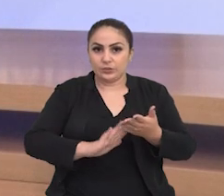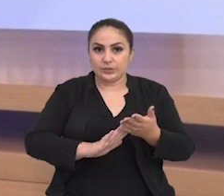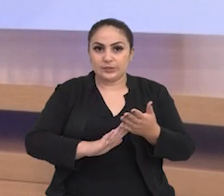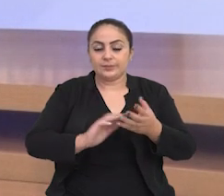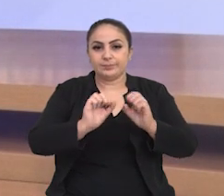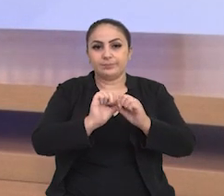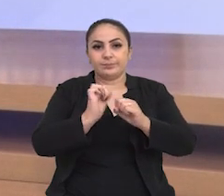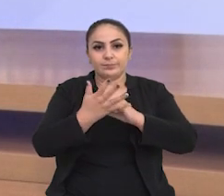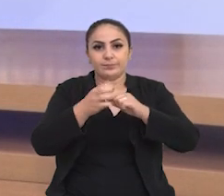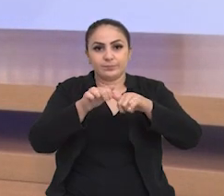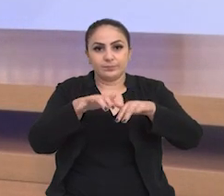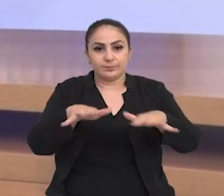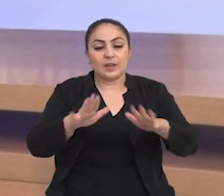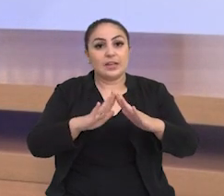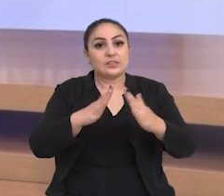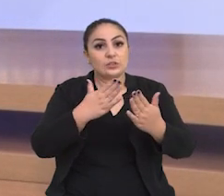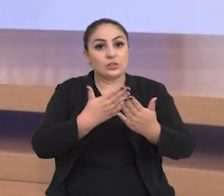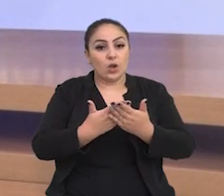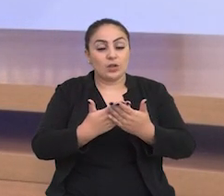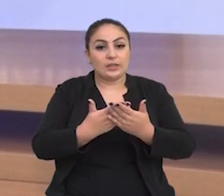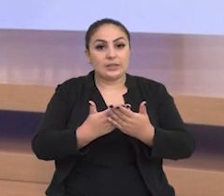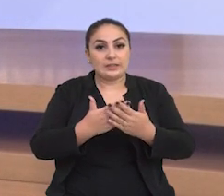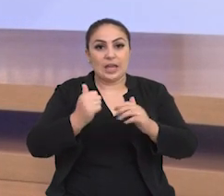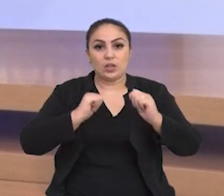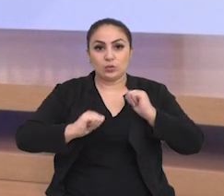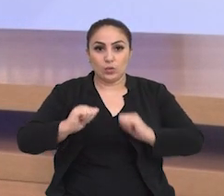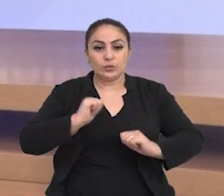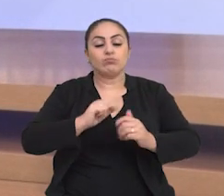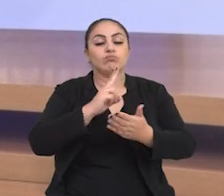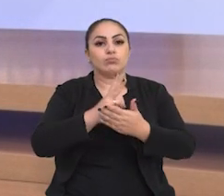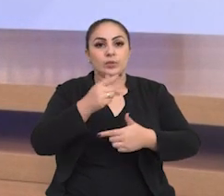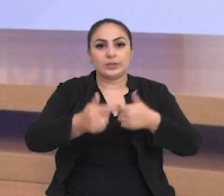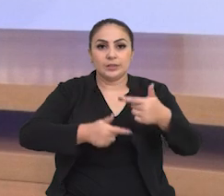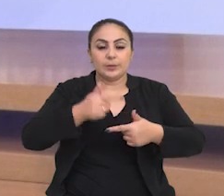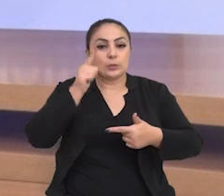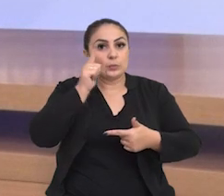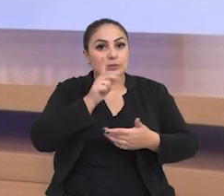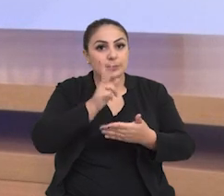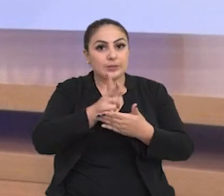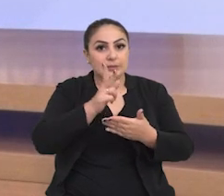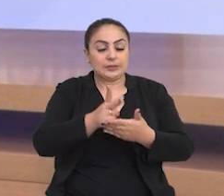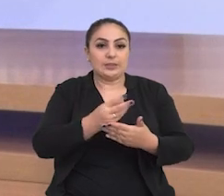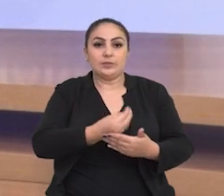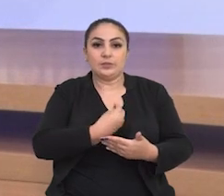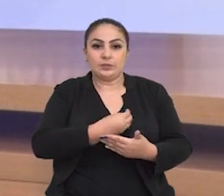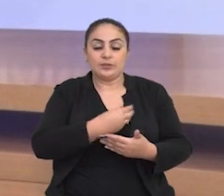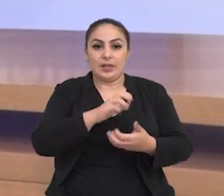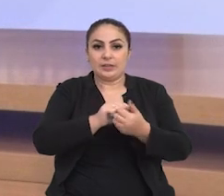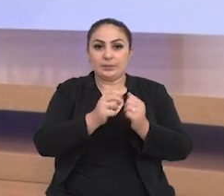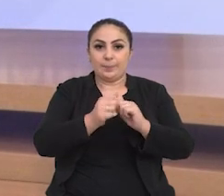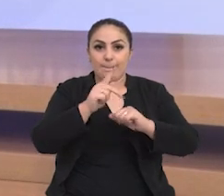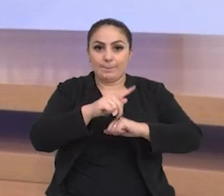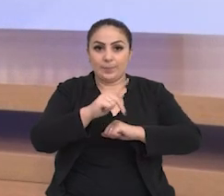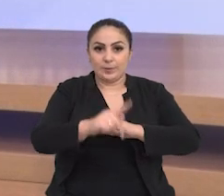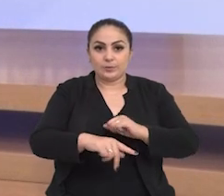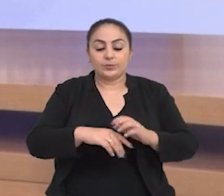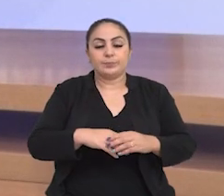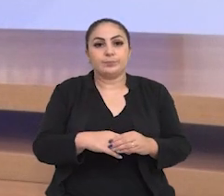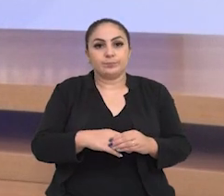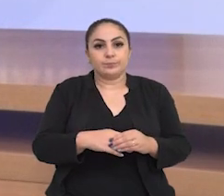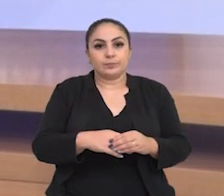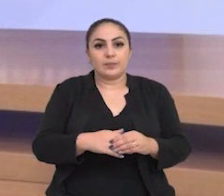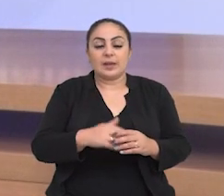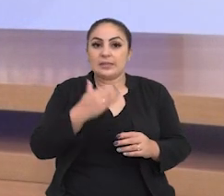atividades na pandemia, a Escola de Atores continua trabalhando para manter viva essa arte em Passo Fundo.